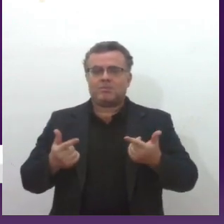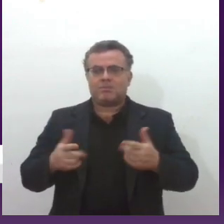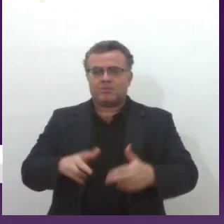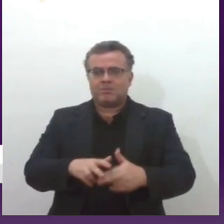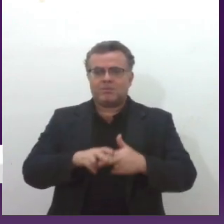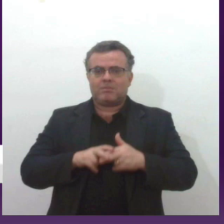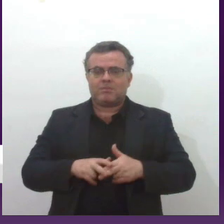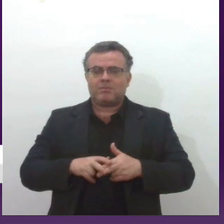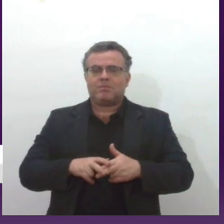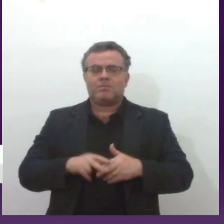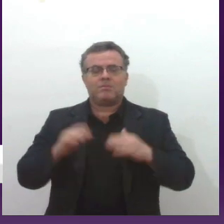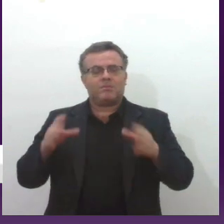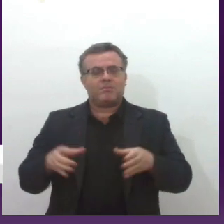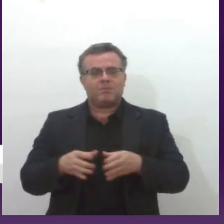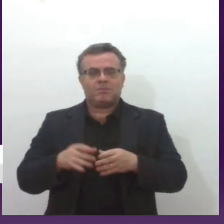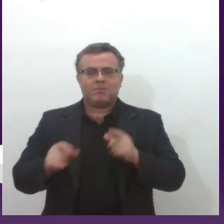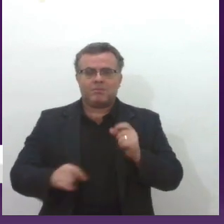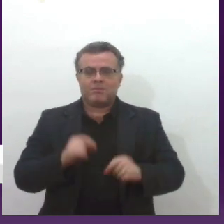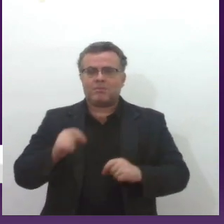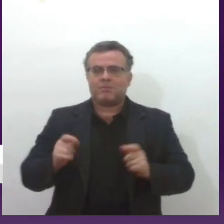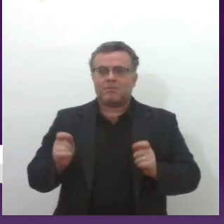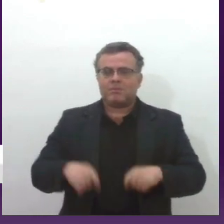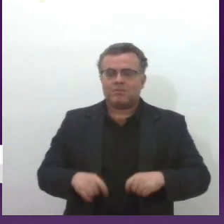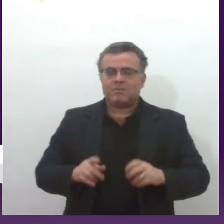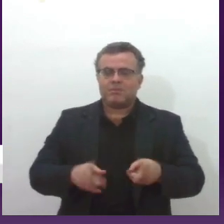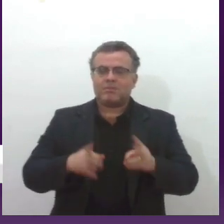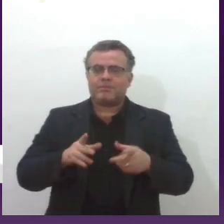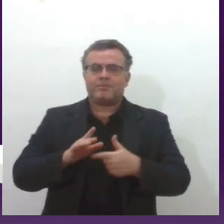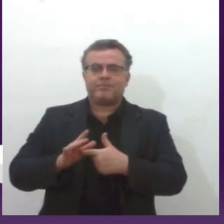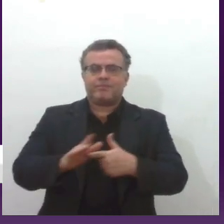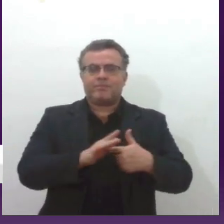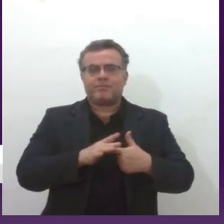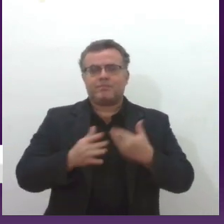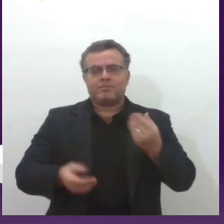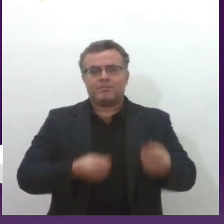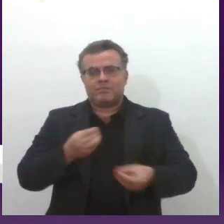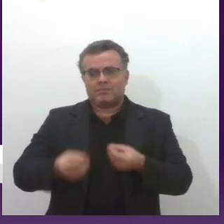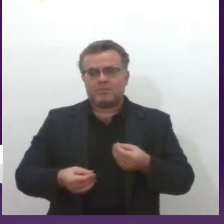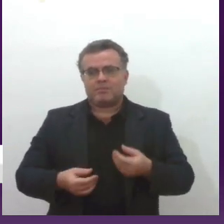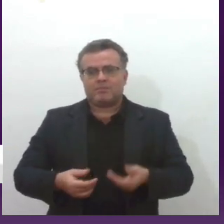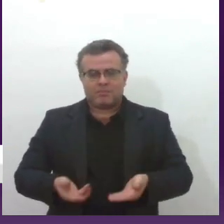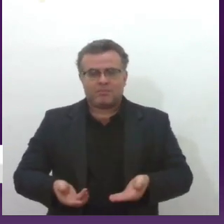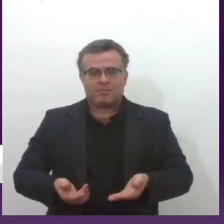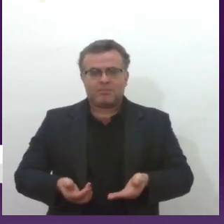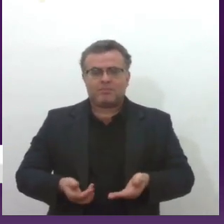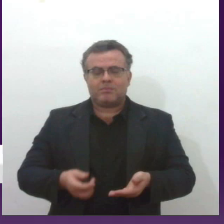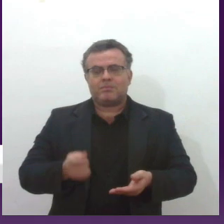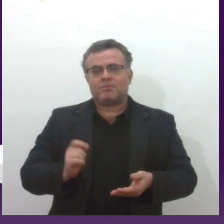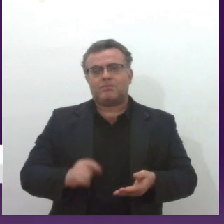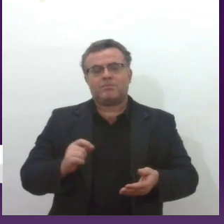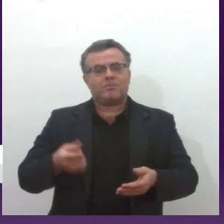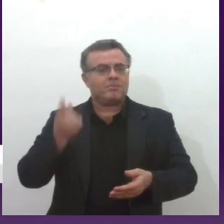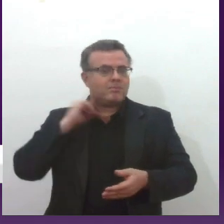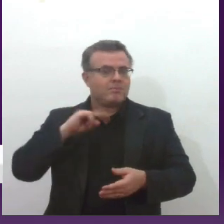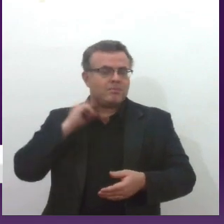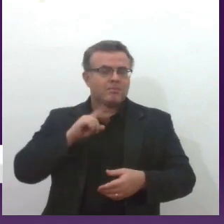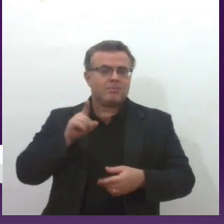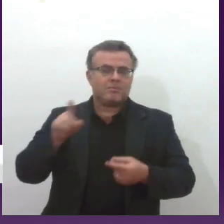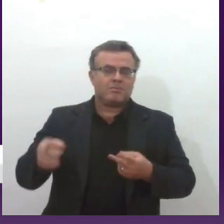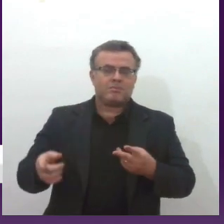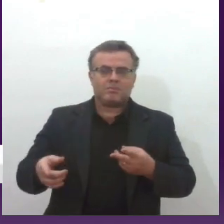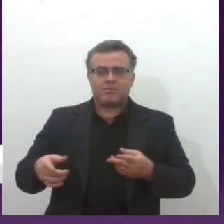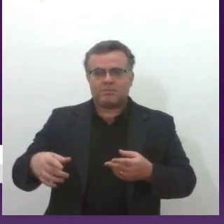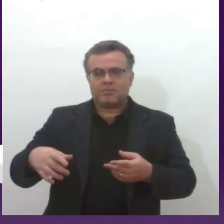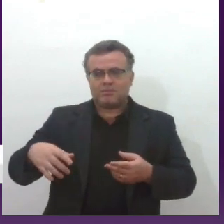Então esse comitê é importantíssimo, ele tem servido de exemplo, foi servido de exemplo para Corpo de Bombeiros Militares de Minas Gerais, do Espírito Santo,